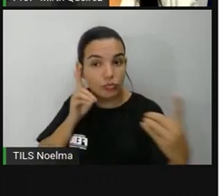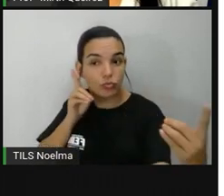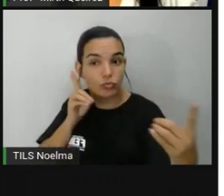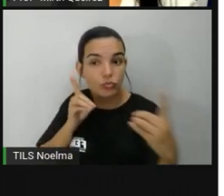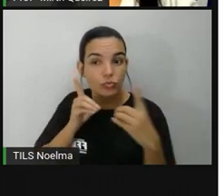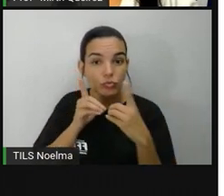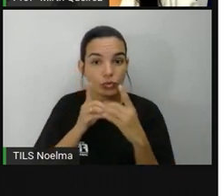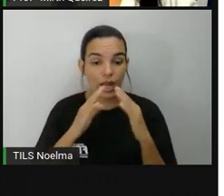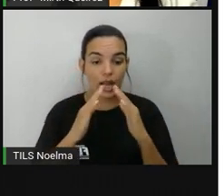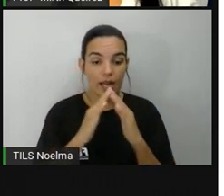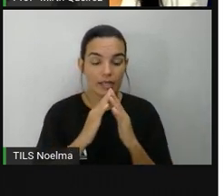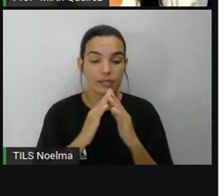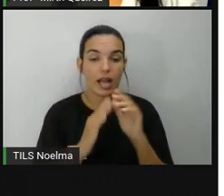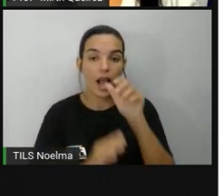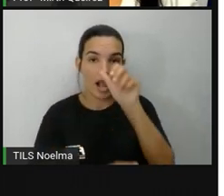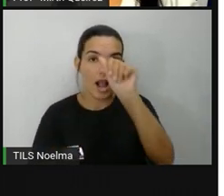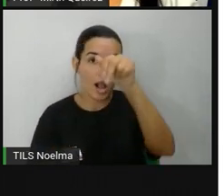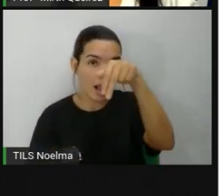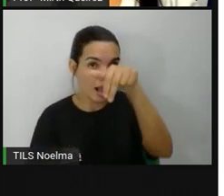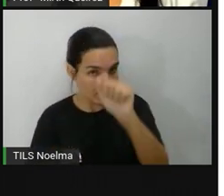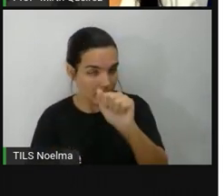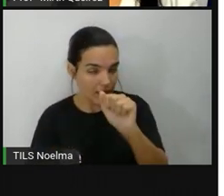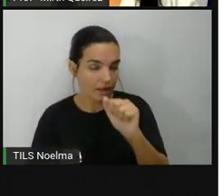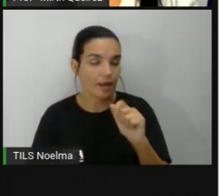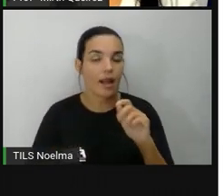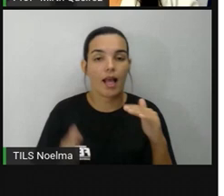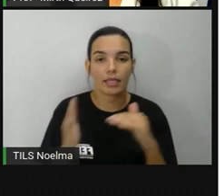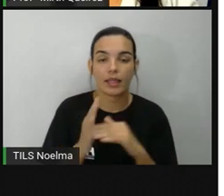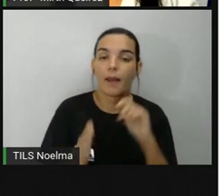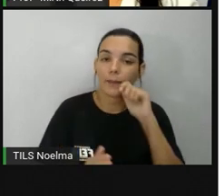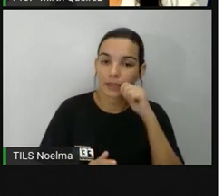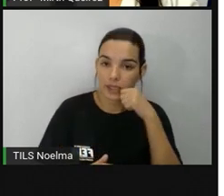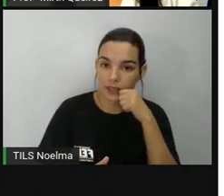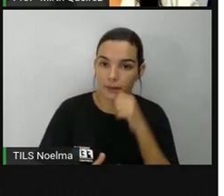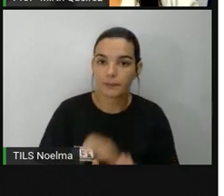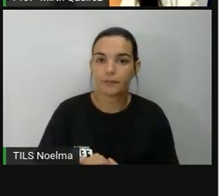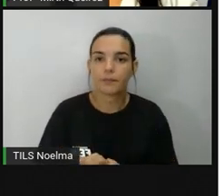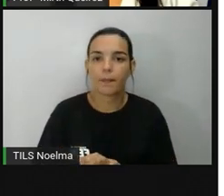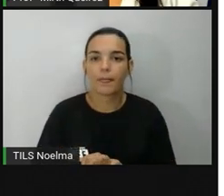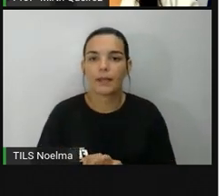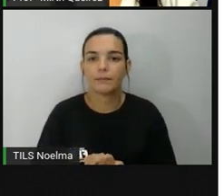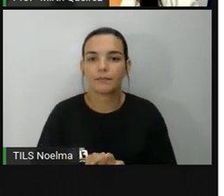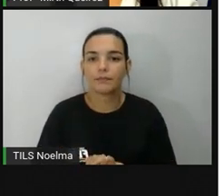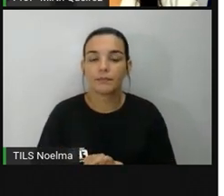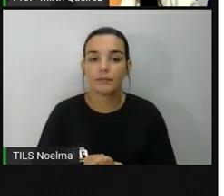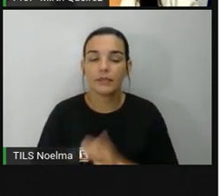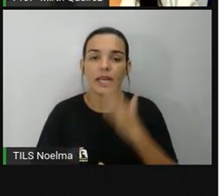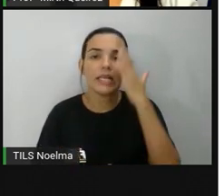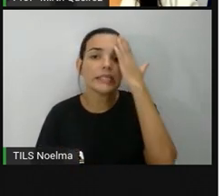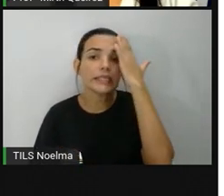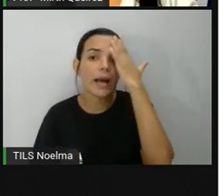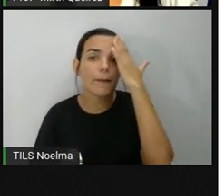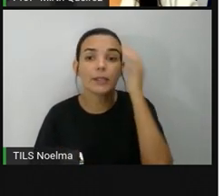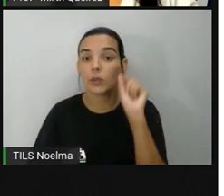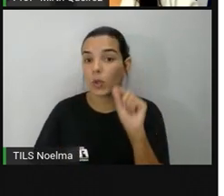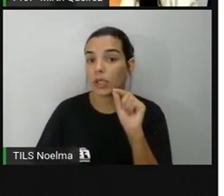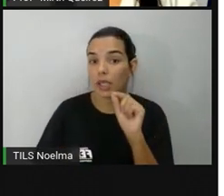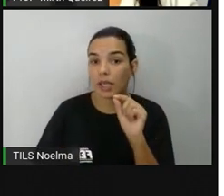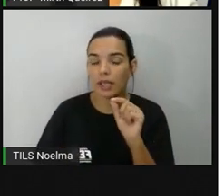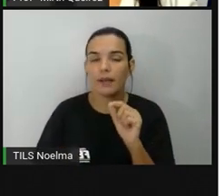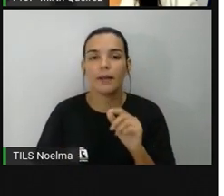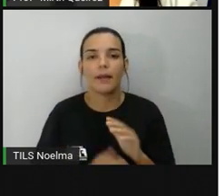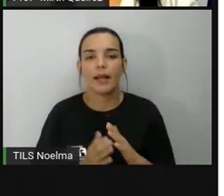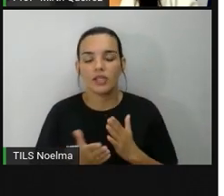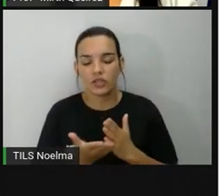padaria e da casa de Clara até a padaria. Sabendo que para aí a casa de Clara, Ana passou pela padaria,